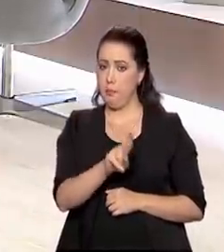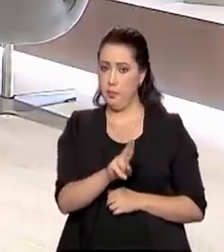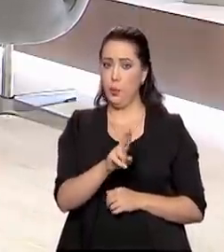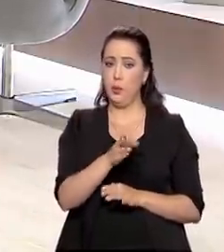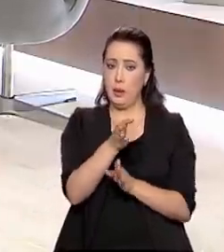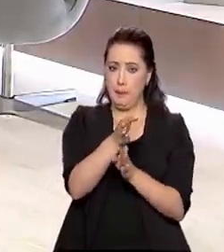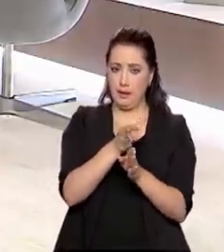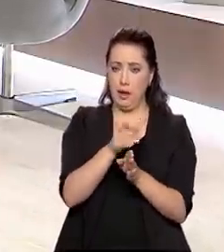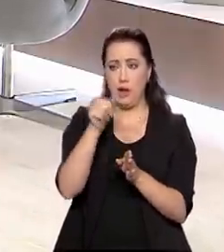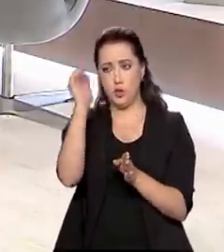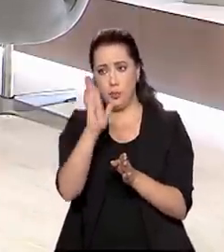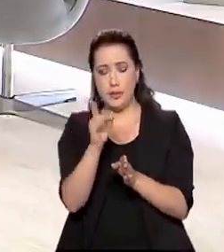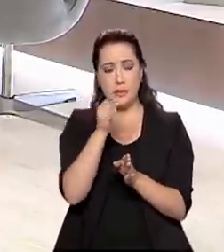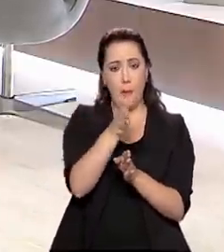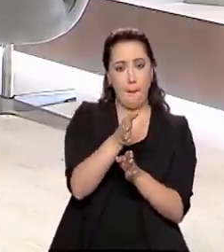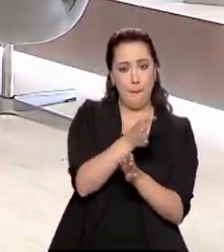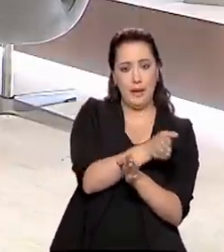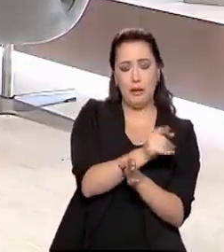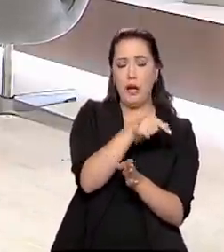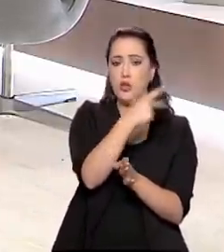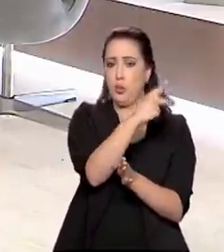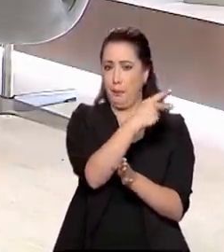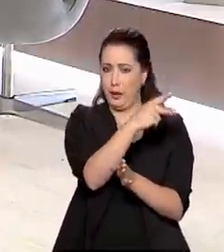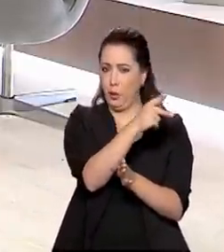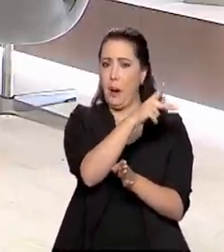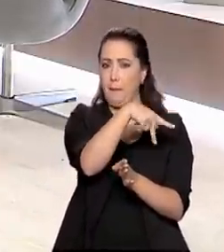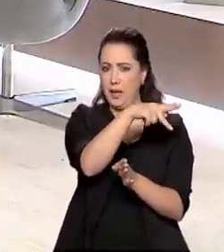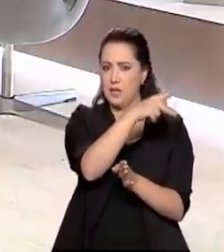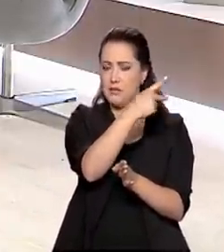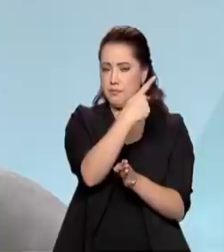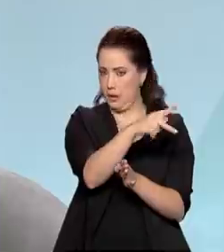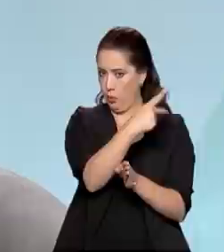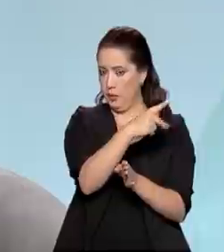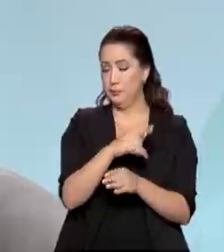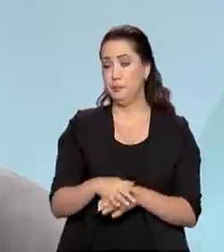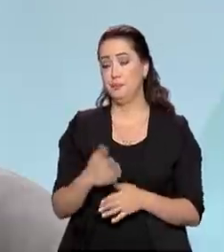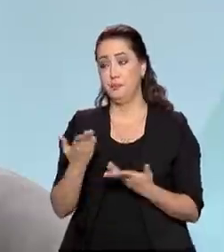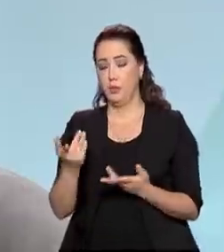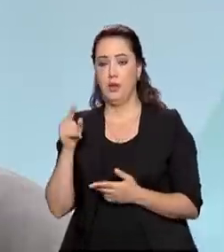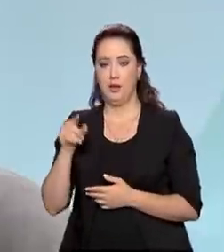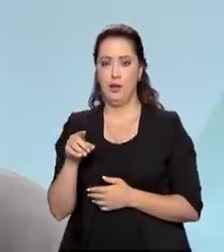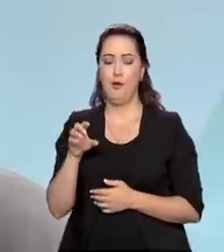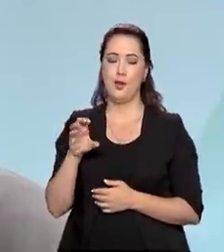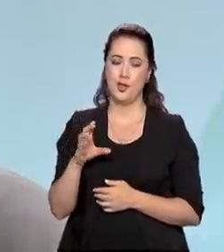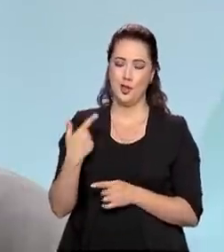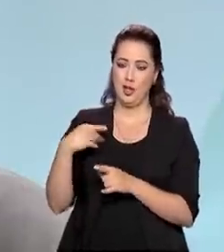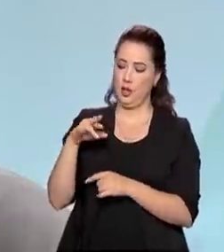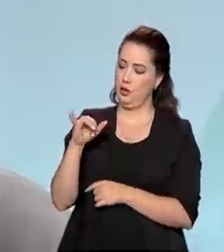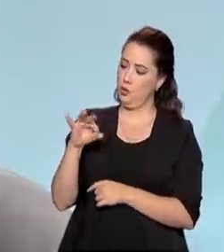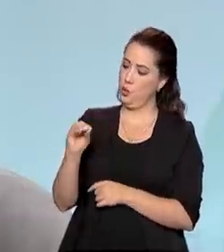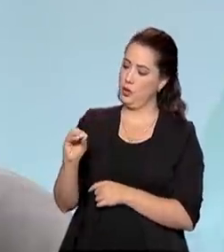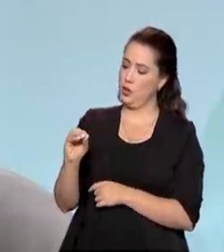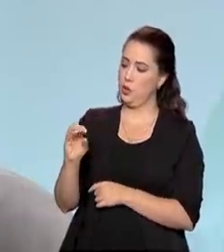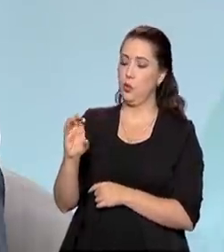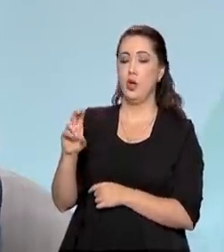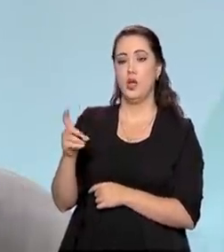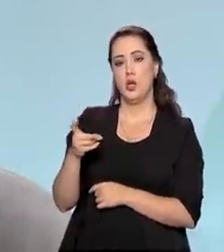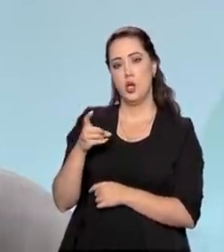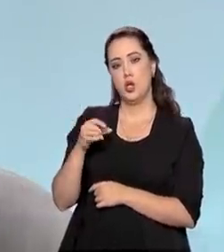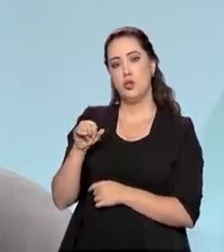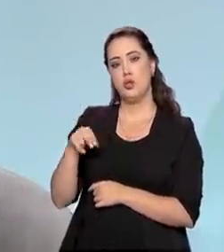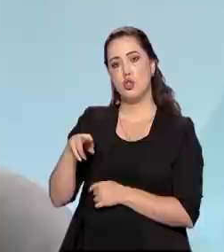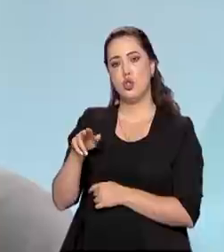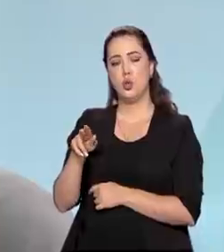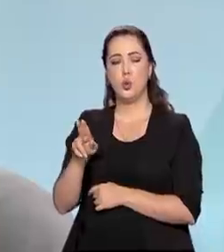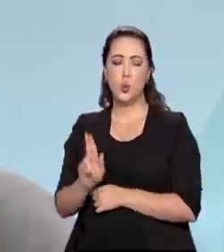típico de usina que, para atender, para se viabilizar ambientalmente, teve que alterar o seu projeto, modificar